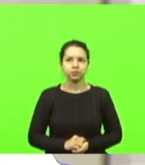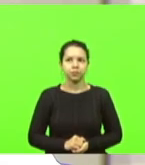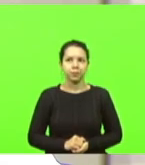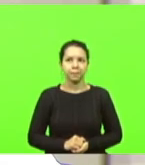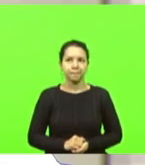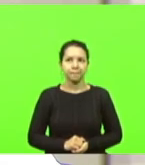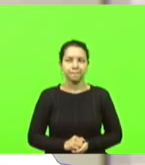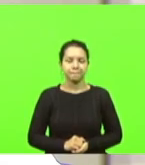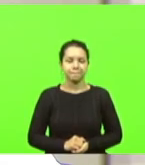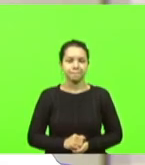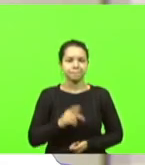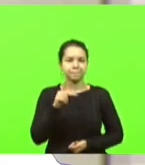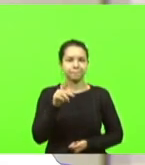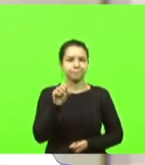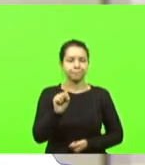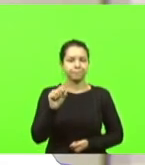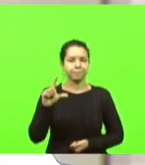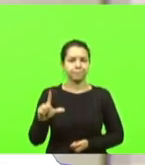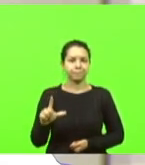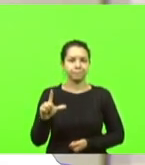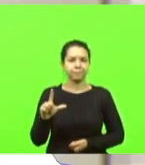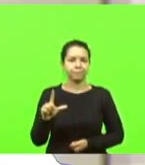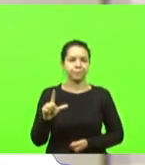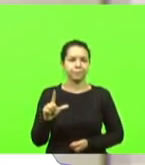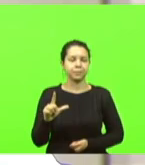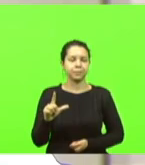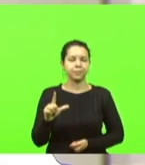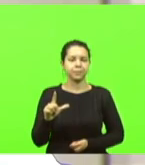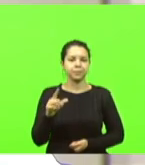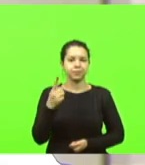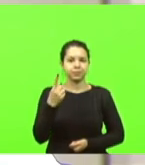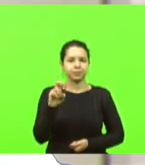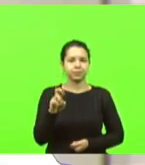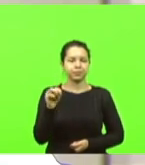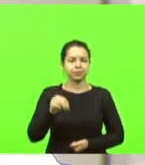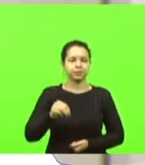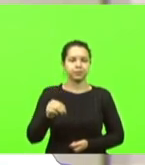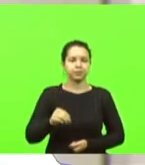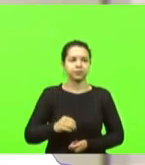Bloco PSL, Partido Liberal, por 15 minutos.